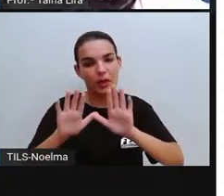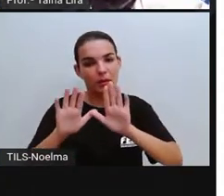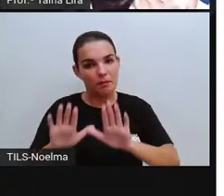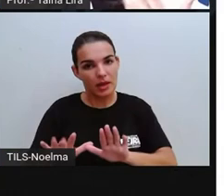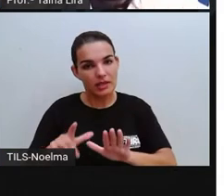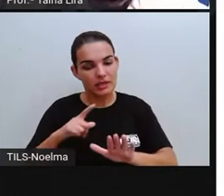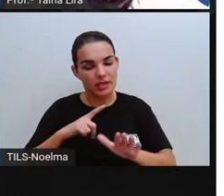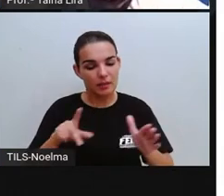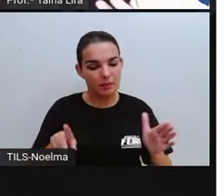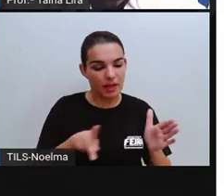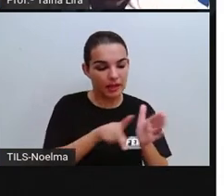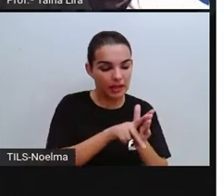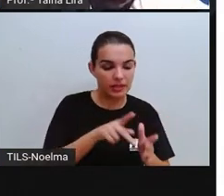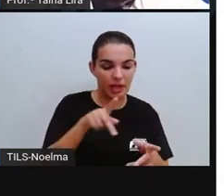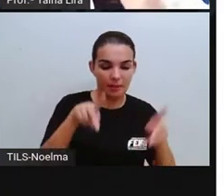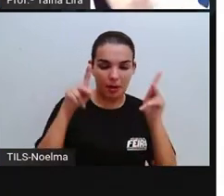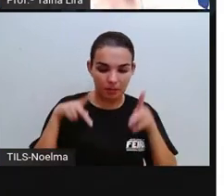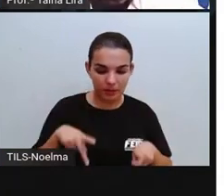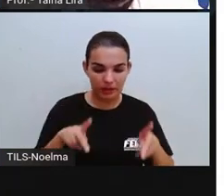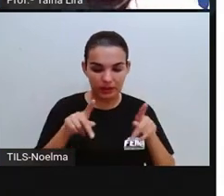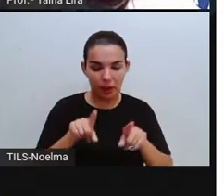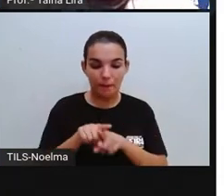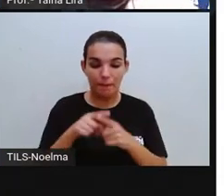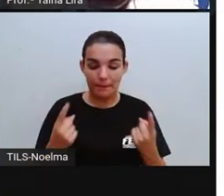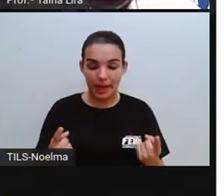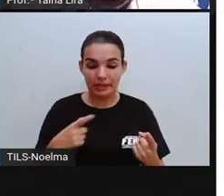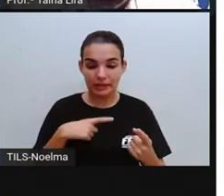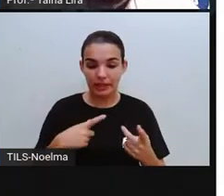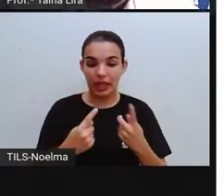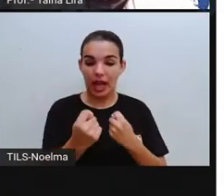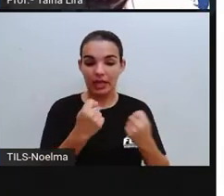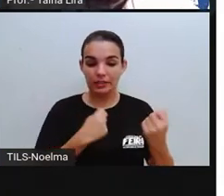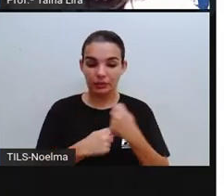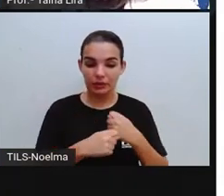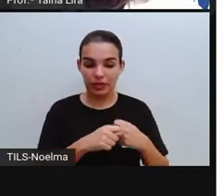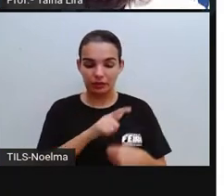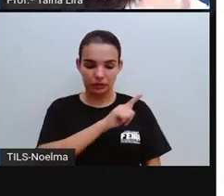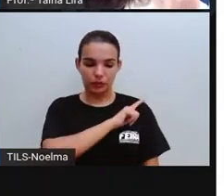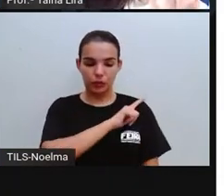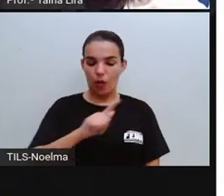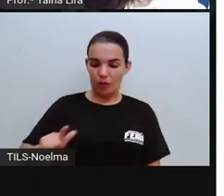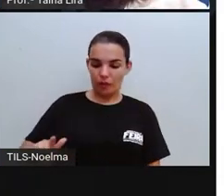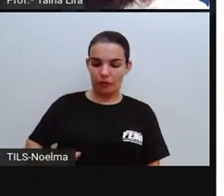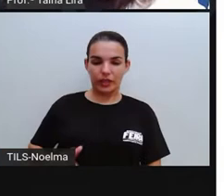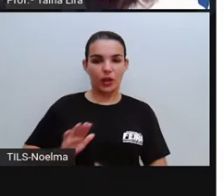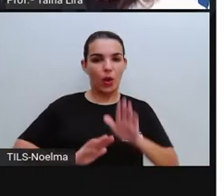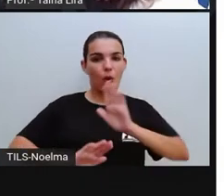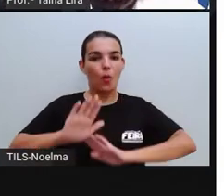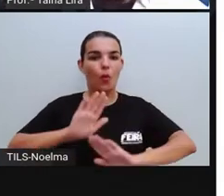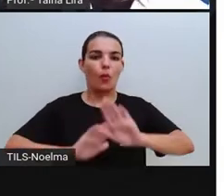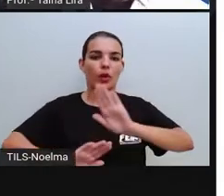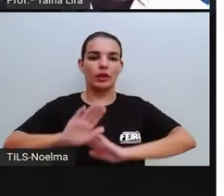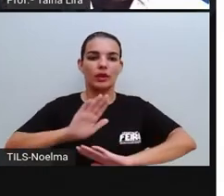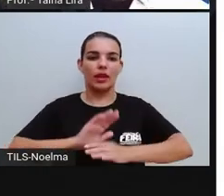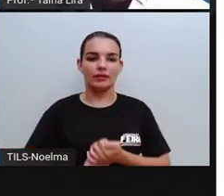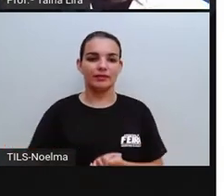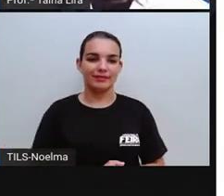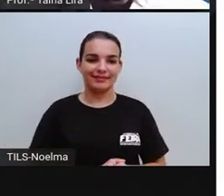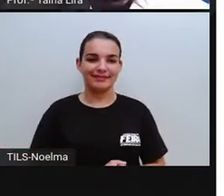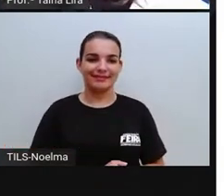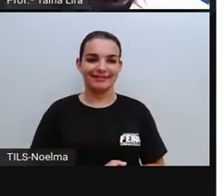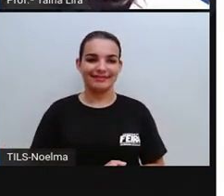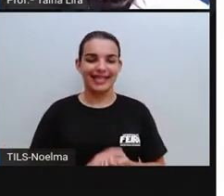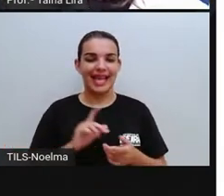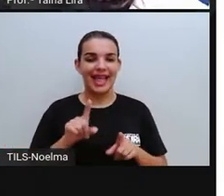construídos e administrados pelo governo, tá? E aí a Pró até explicou, né? O que é é